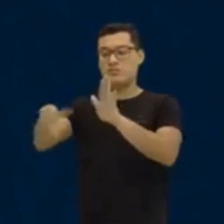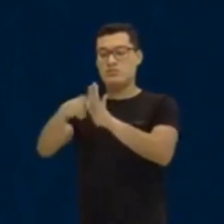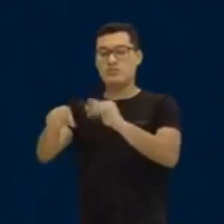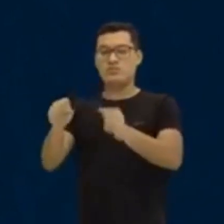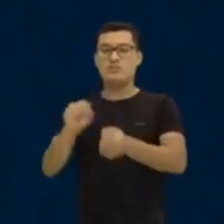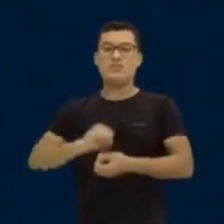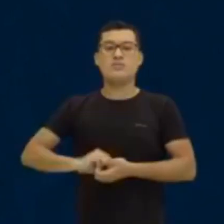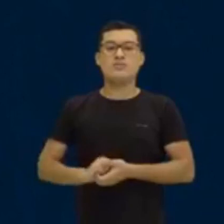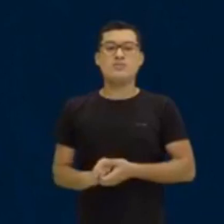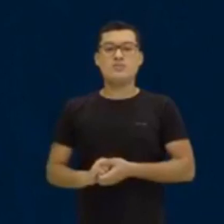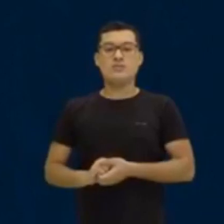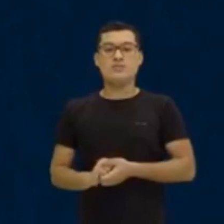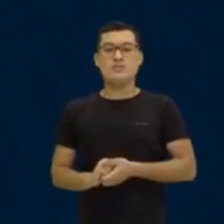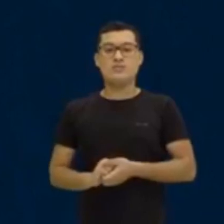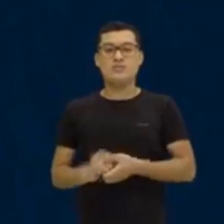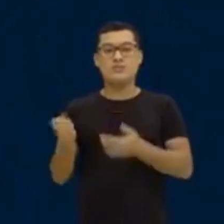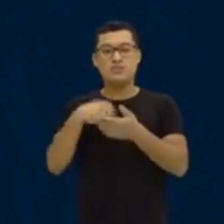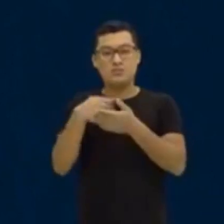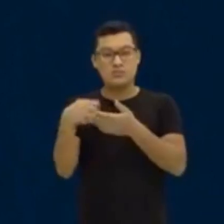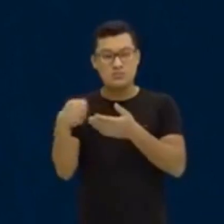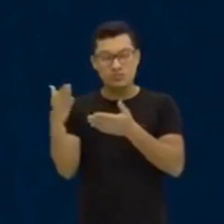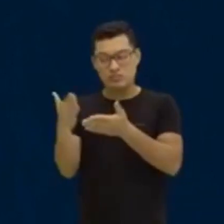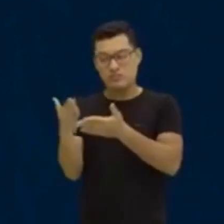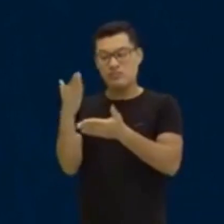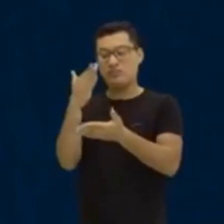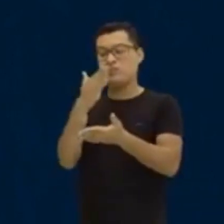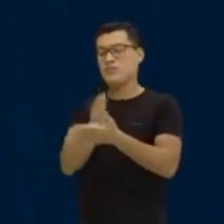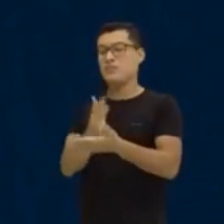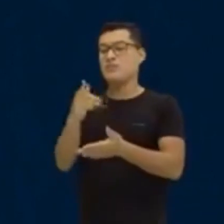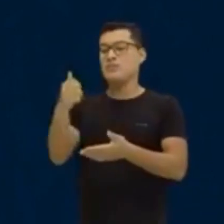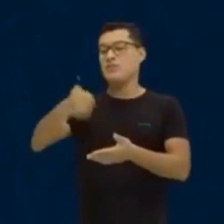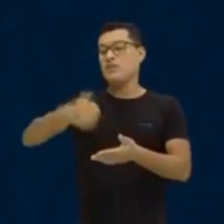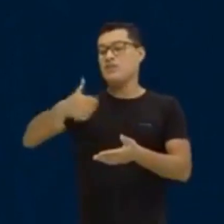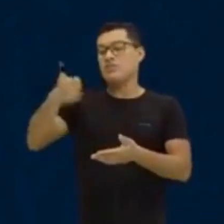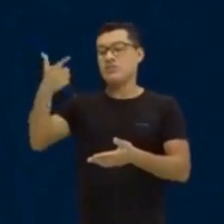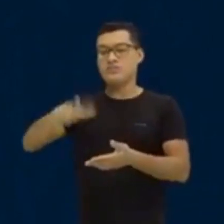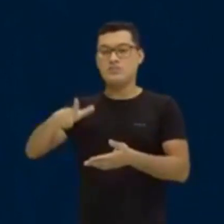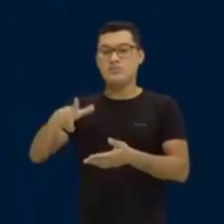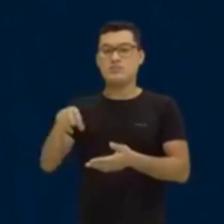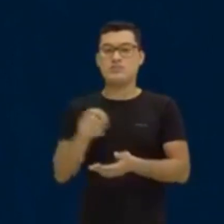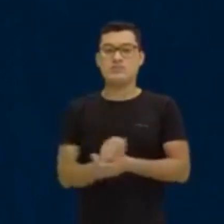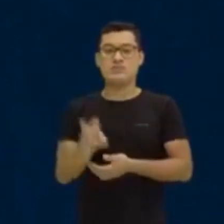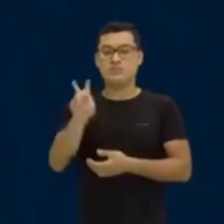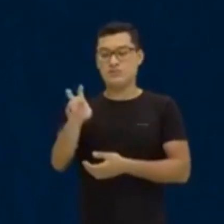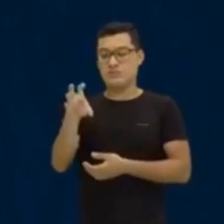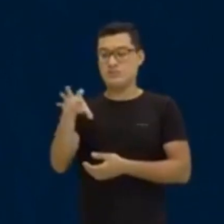Menos... Escreve lá, professor. Antes da primeira repetição. 58.